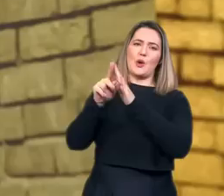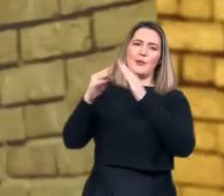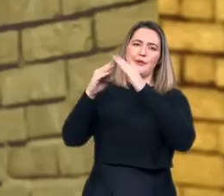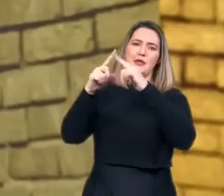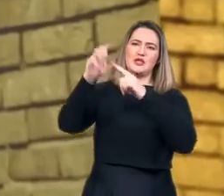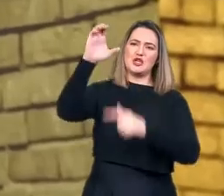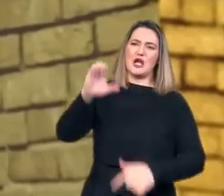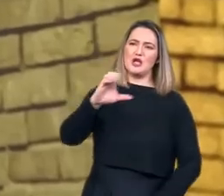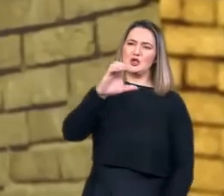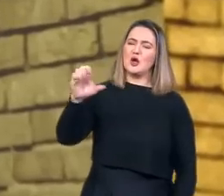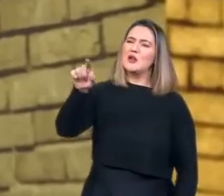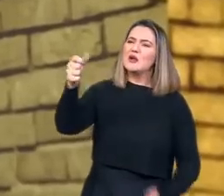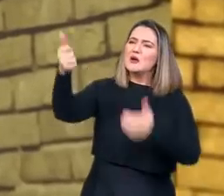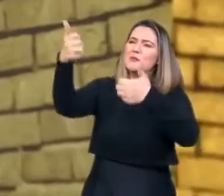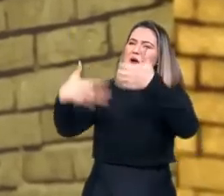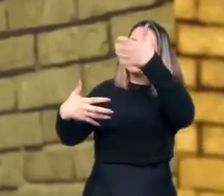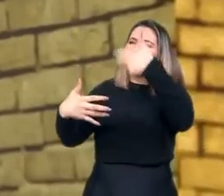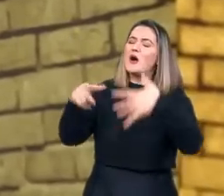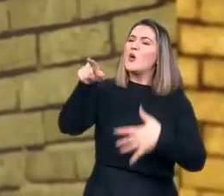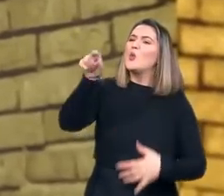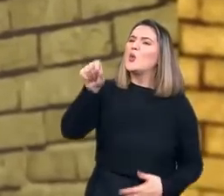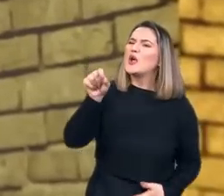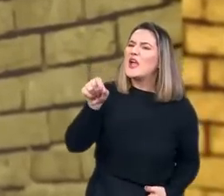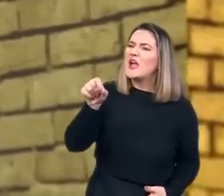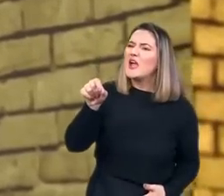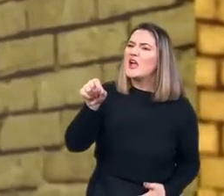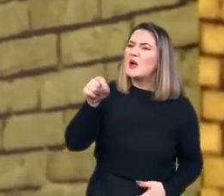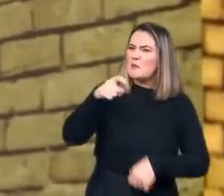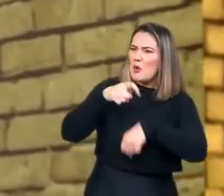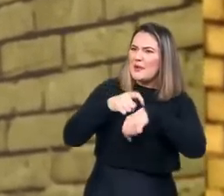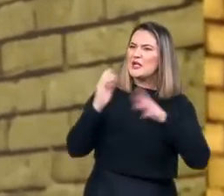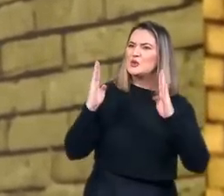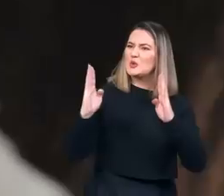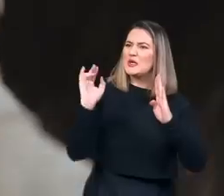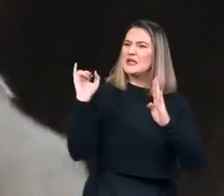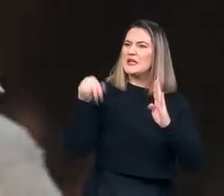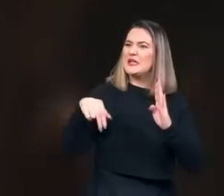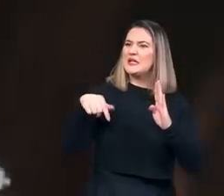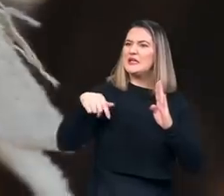tão ruim assim, tão desumano, porque afetou poucas pessoas.